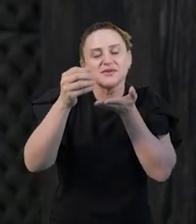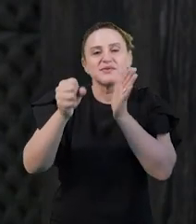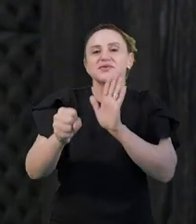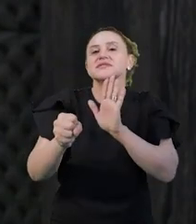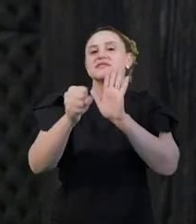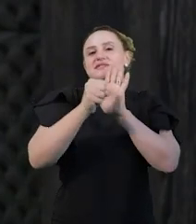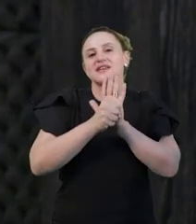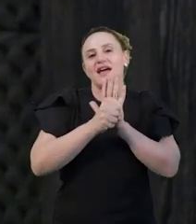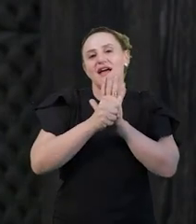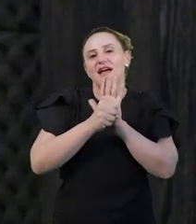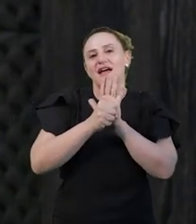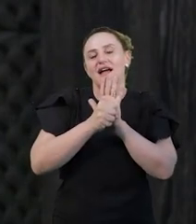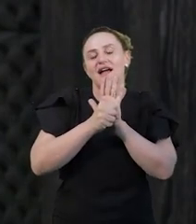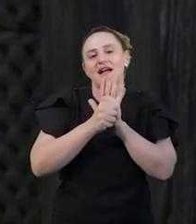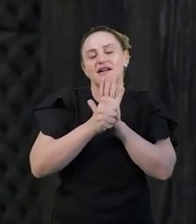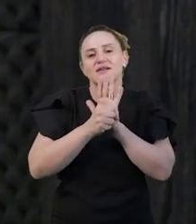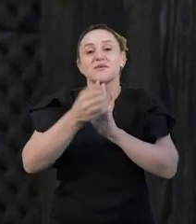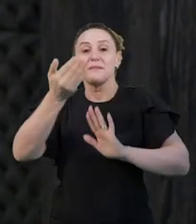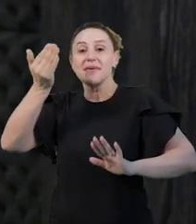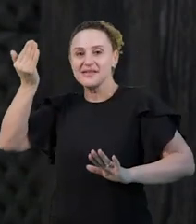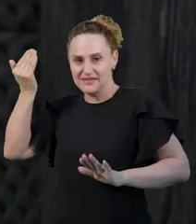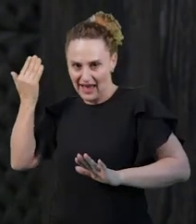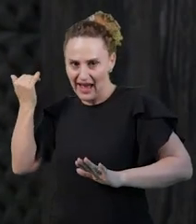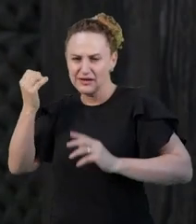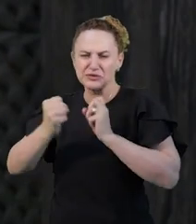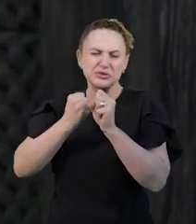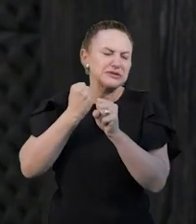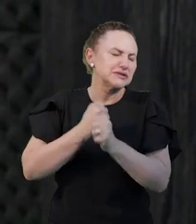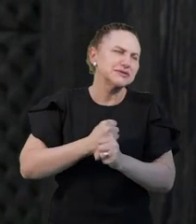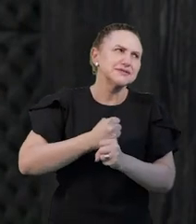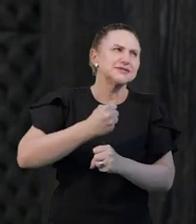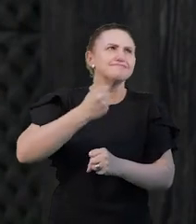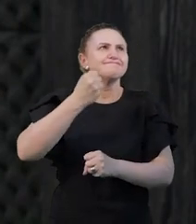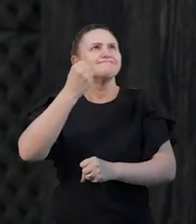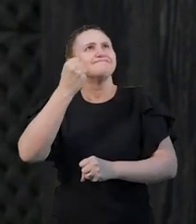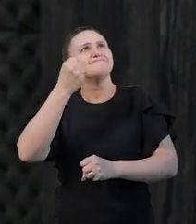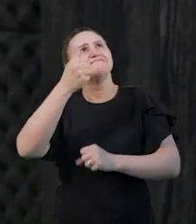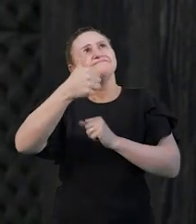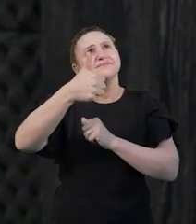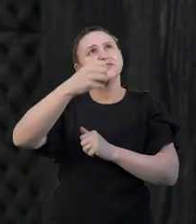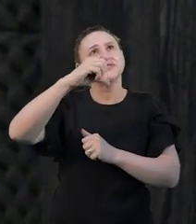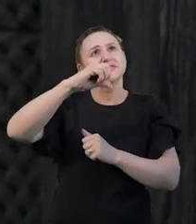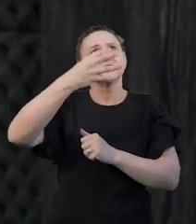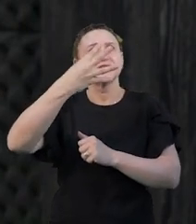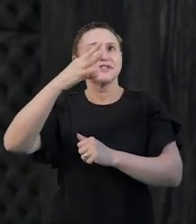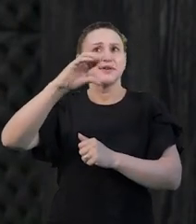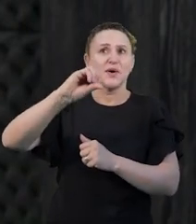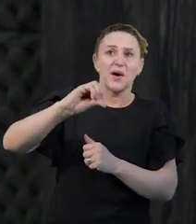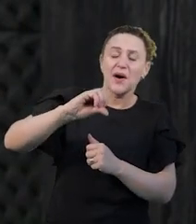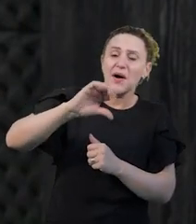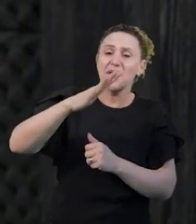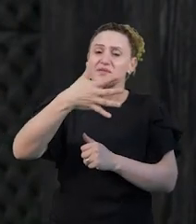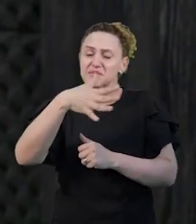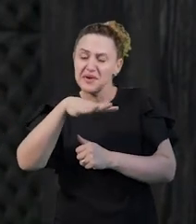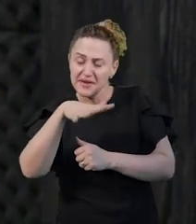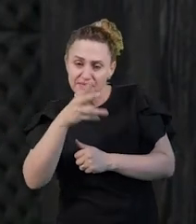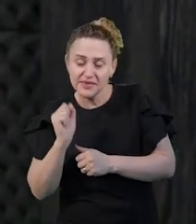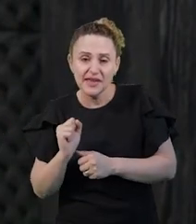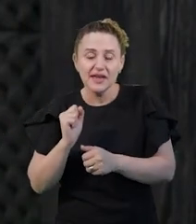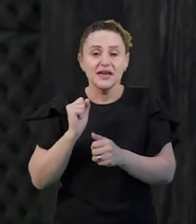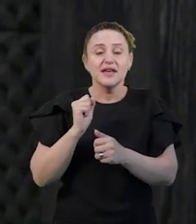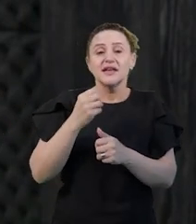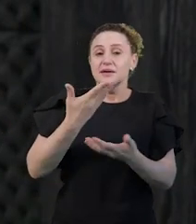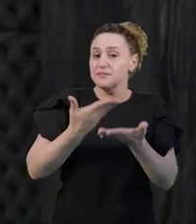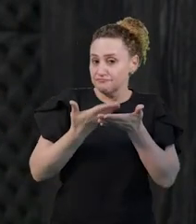Nos anos 49, 50, né? Fiz parte dos meus